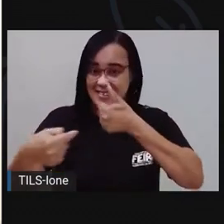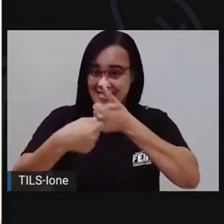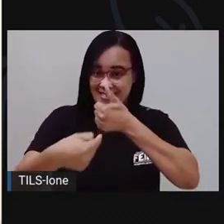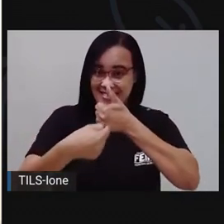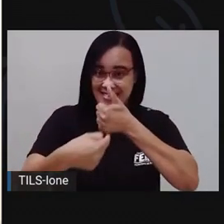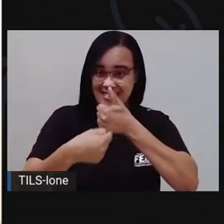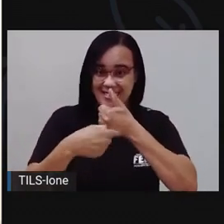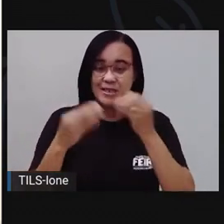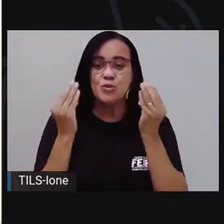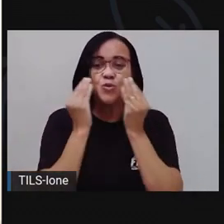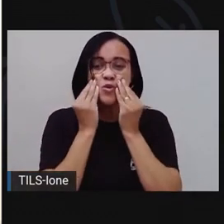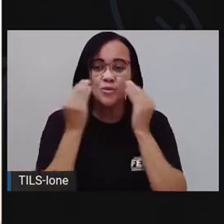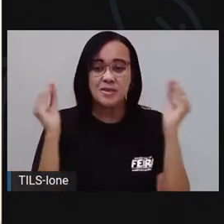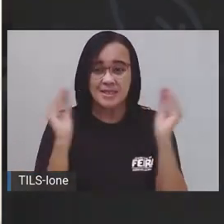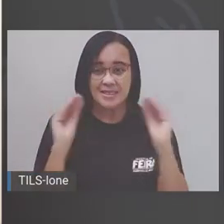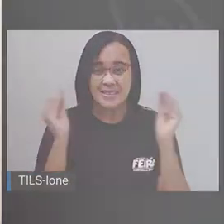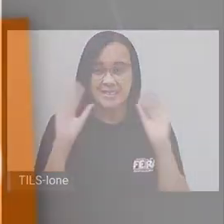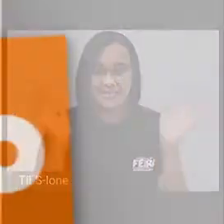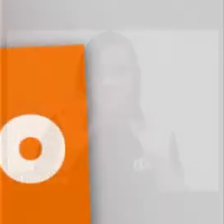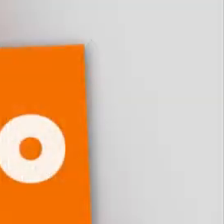beijão e até mais. Tchau, tchau!